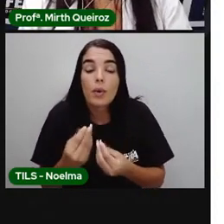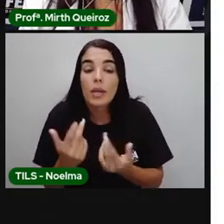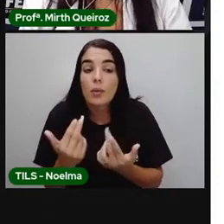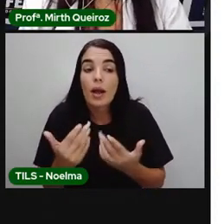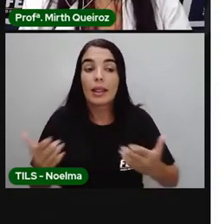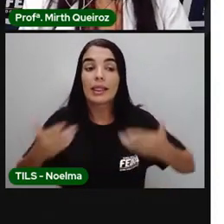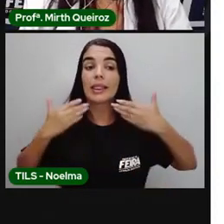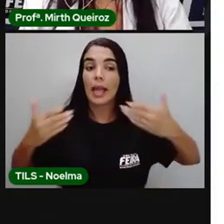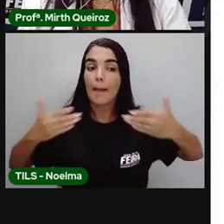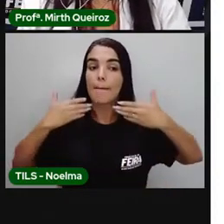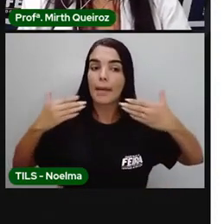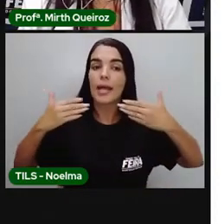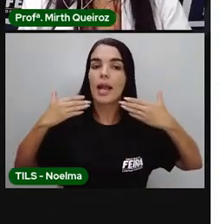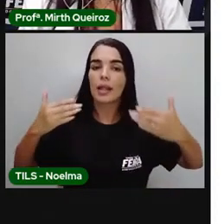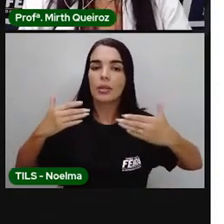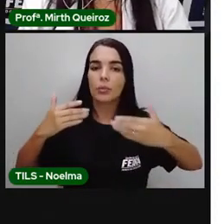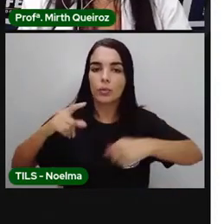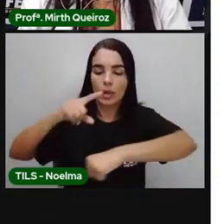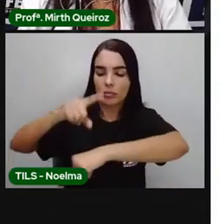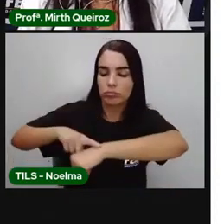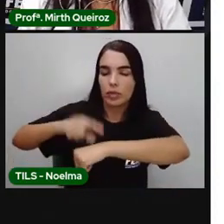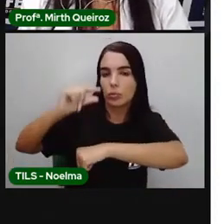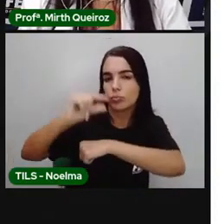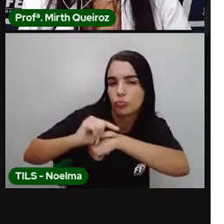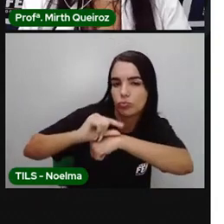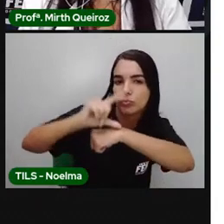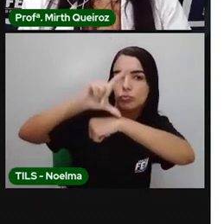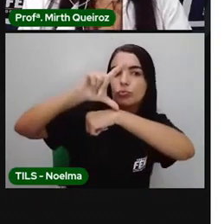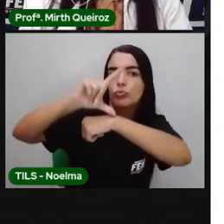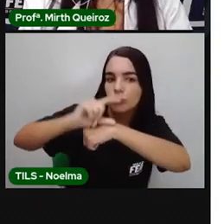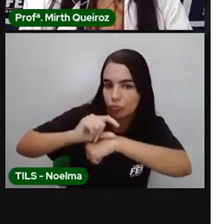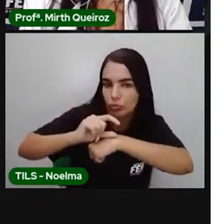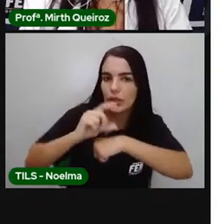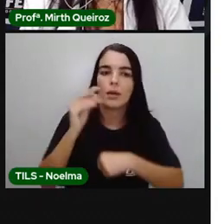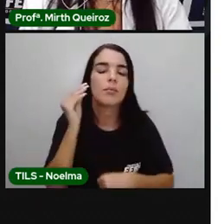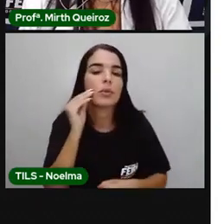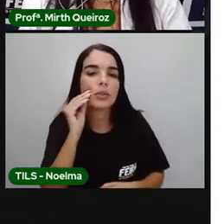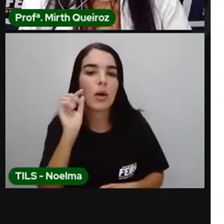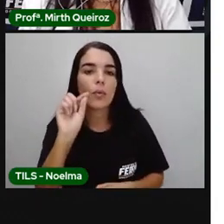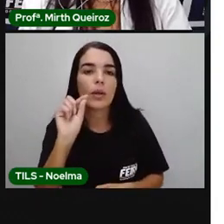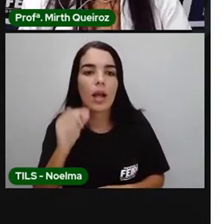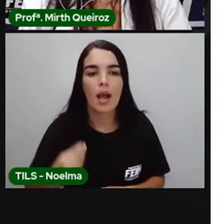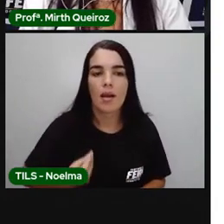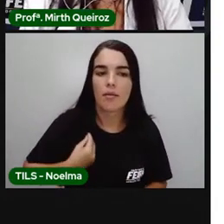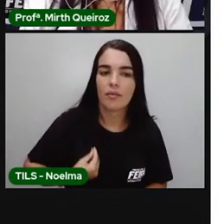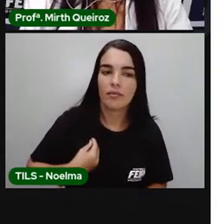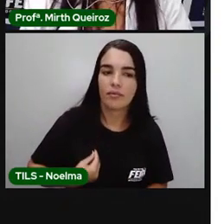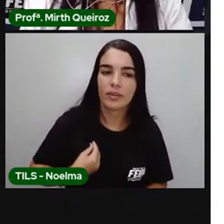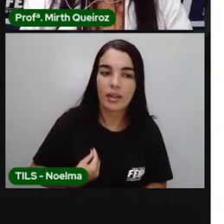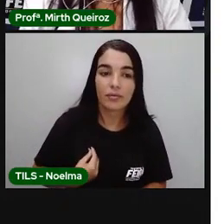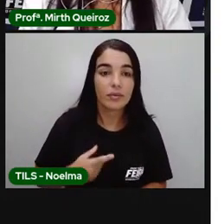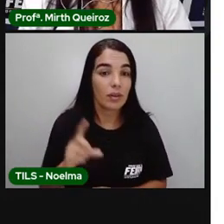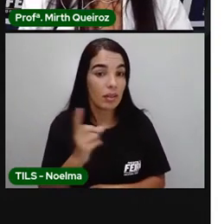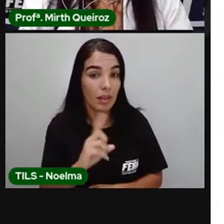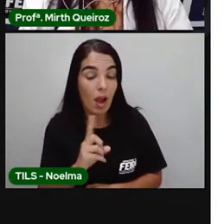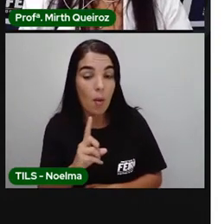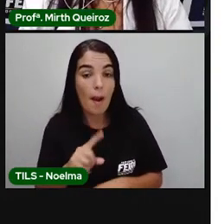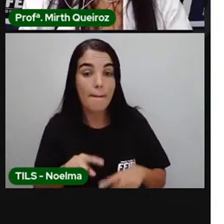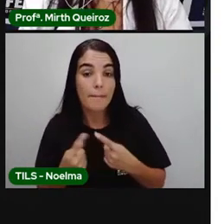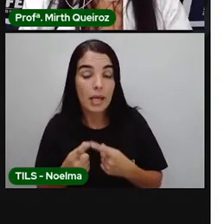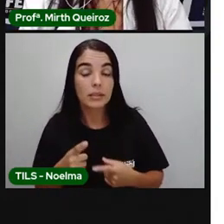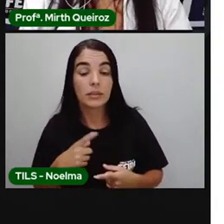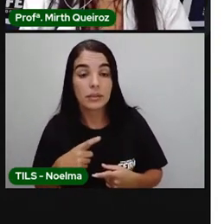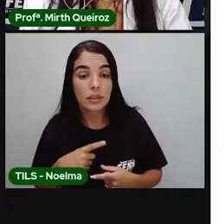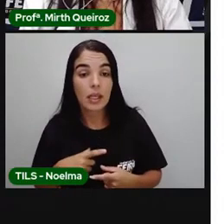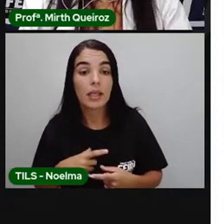utilizar como um sistema, um elemento, né? Que não vivo, né? Mas que influencia aí na